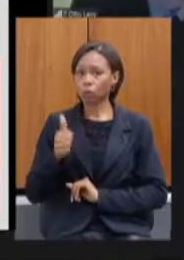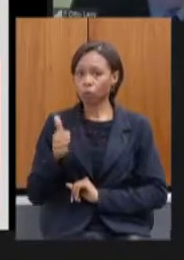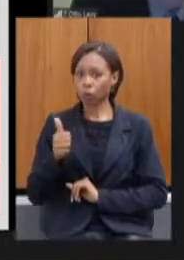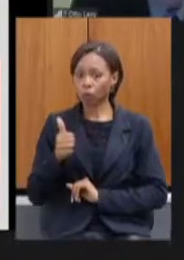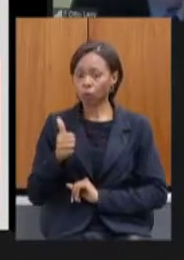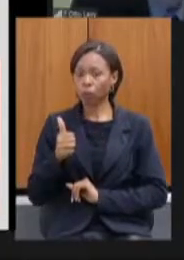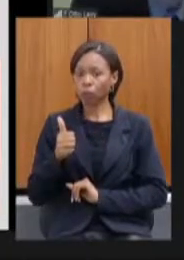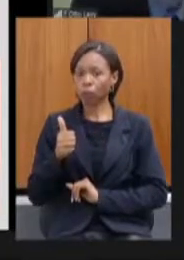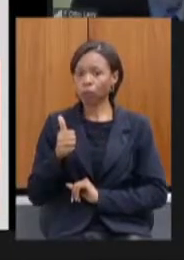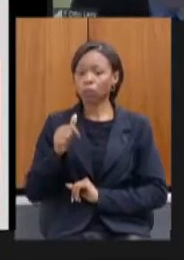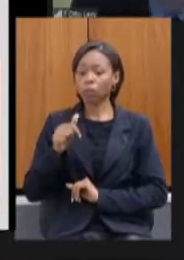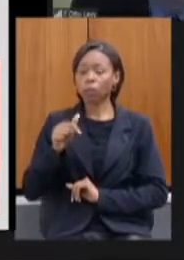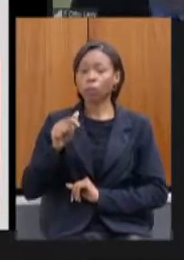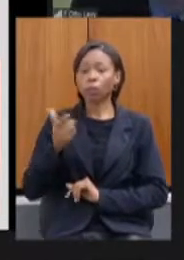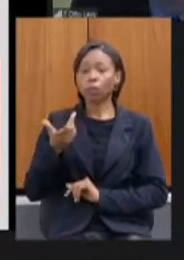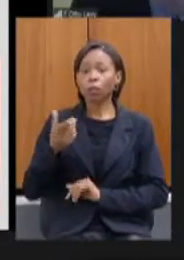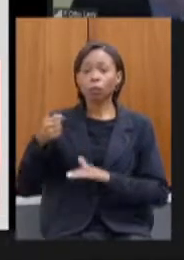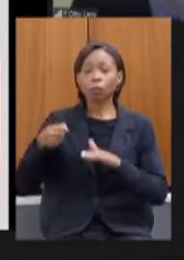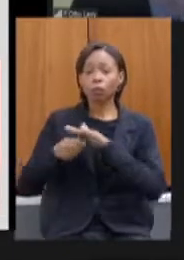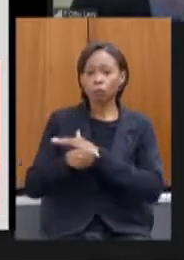ordinárias o próximo